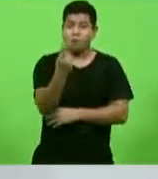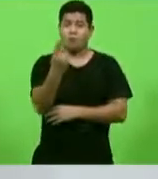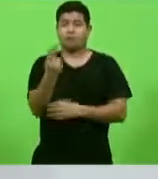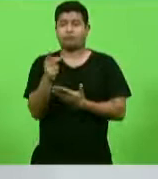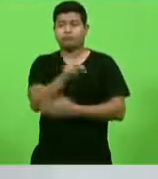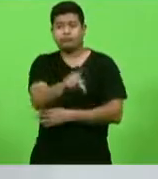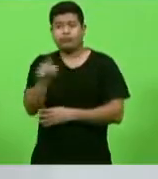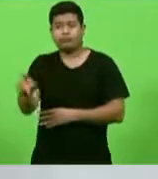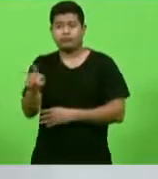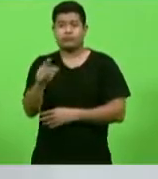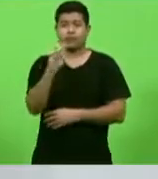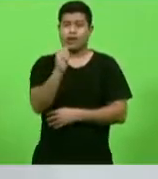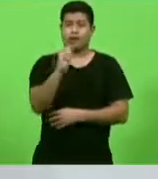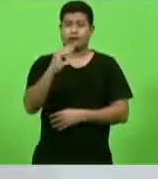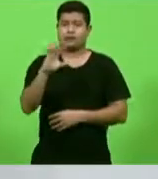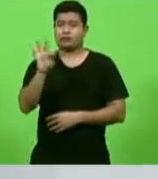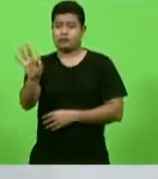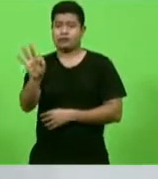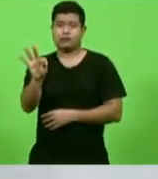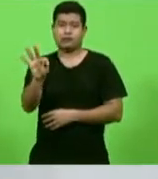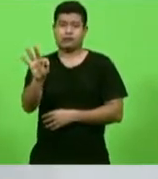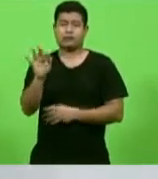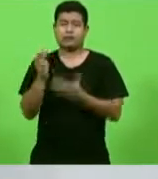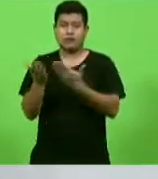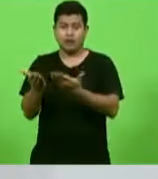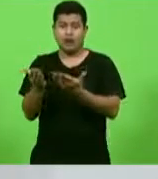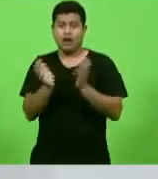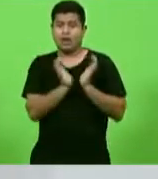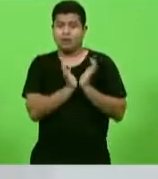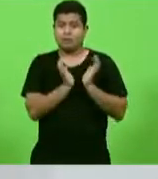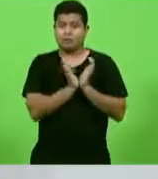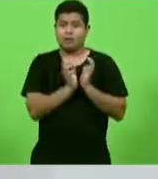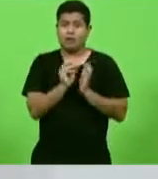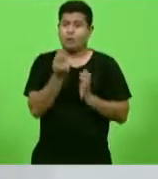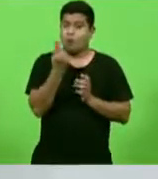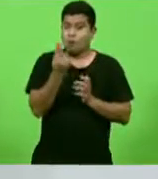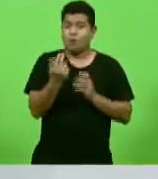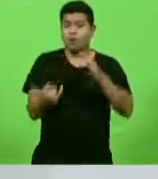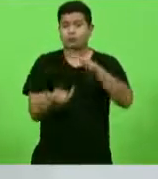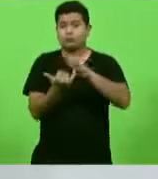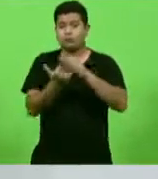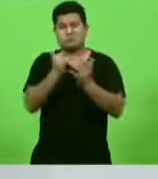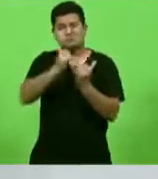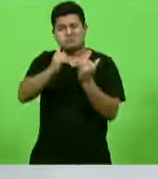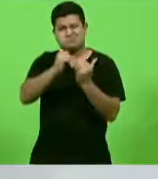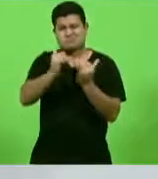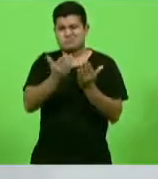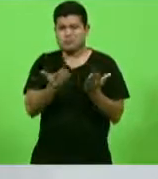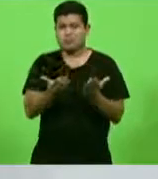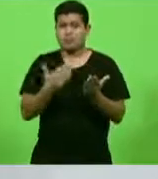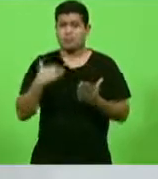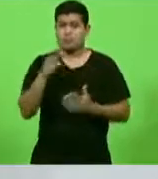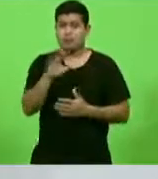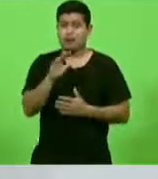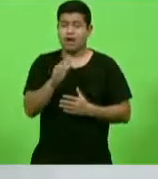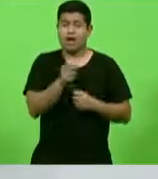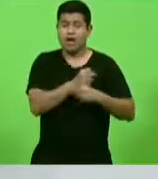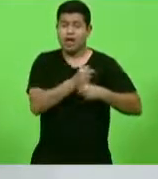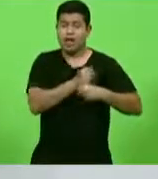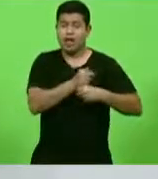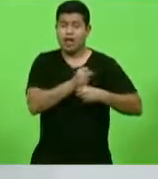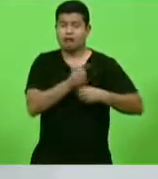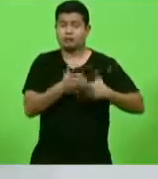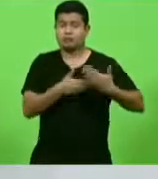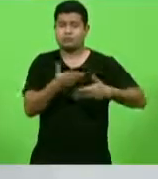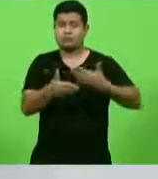professores ACT para as APAES e instituições congêneres. Nos últimos anos, o governo do Estado, por meio